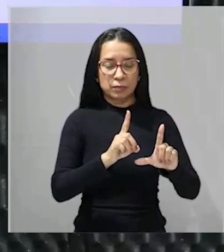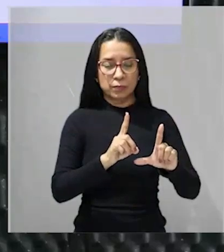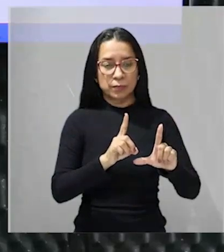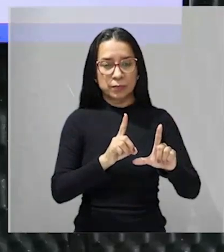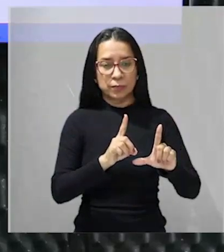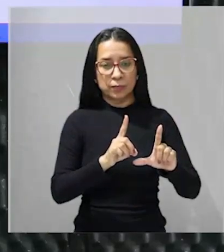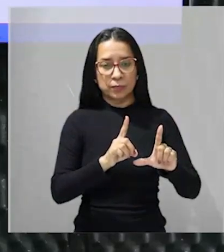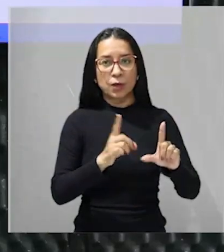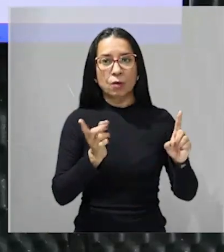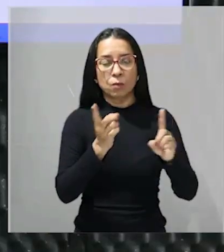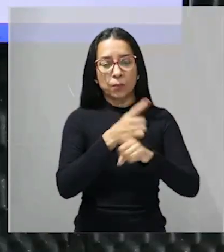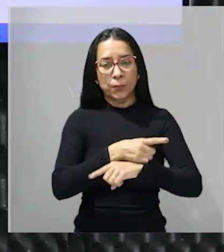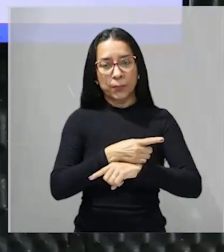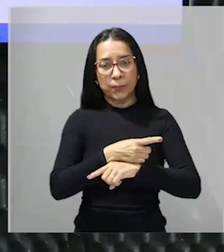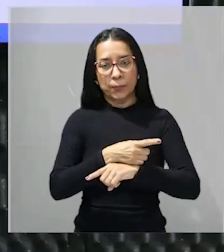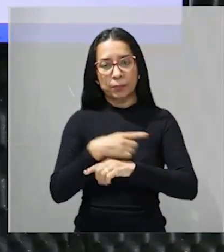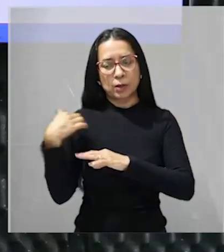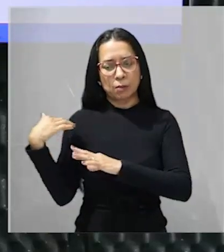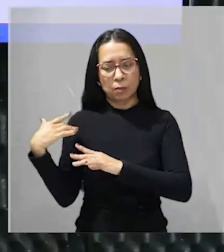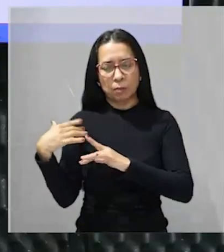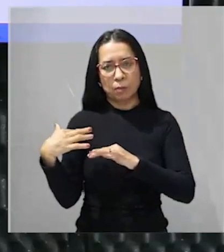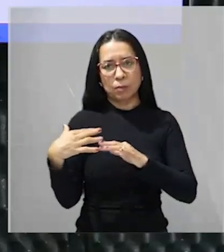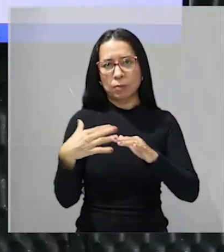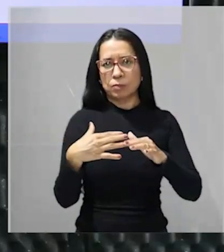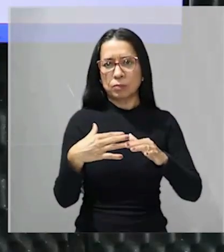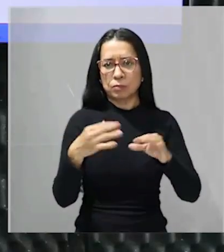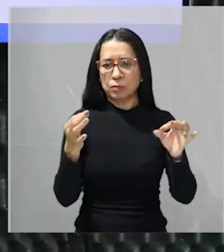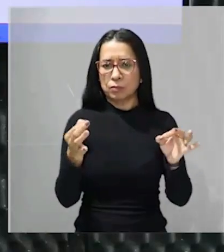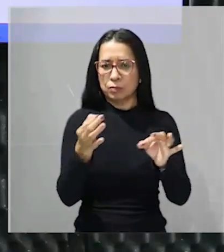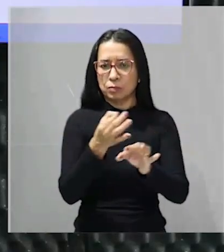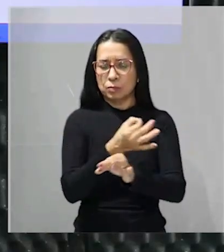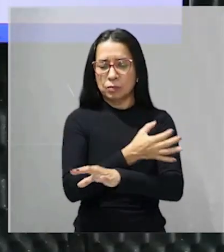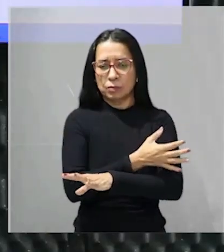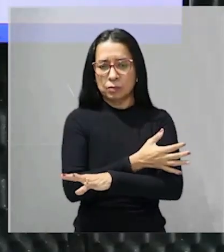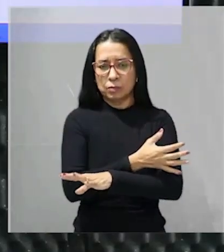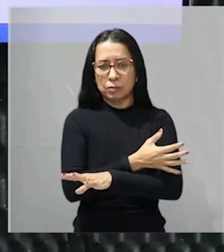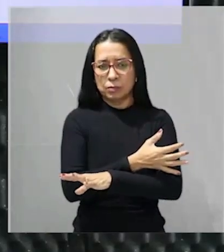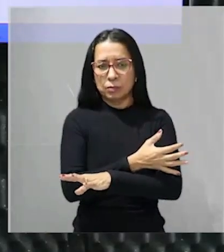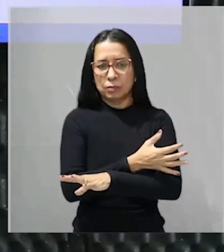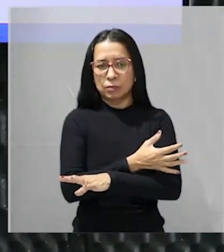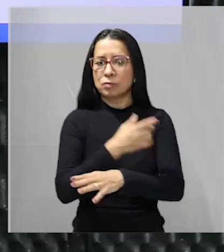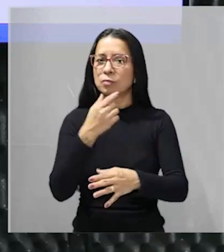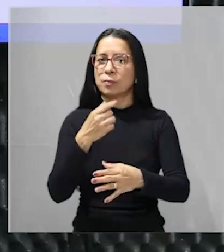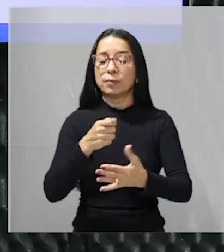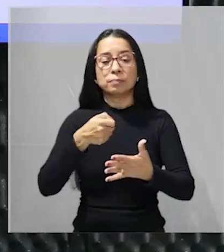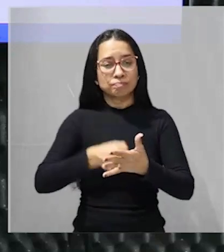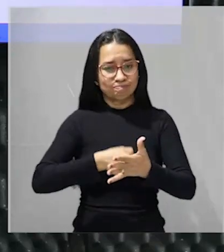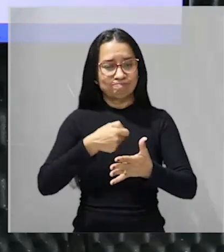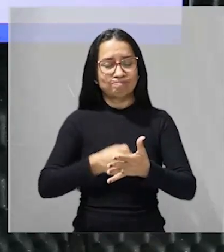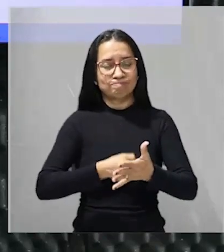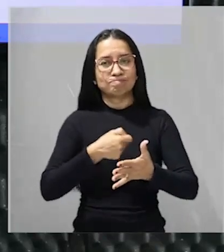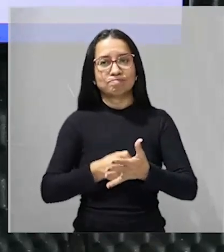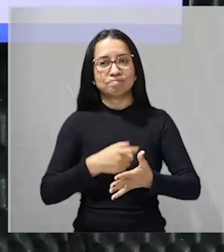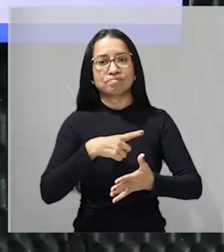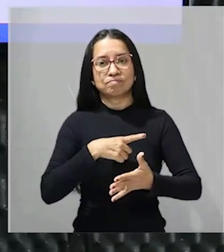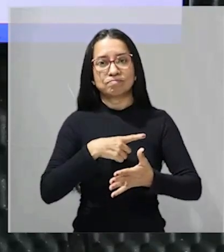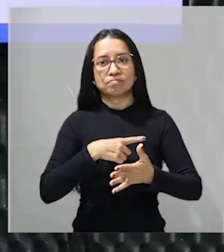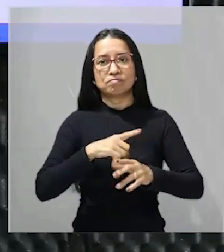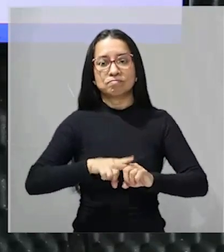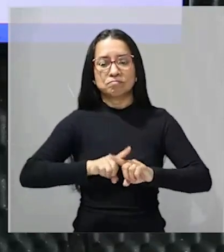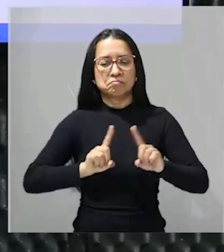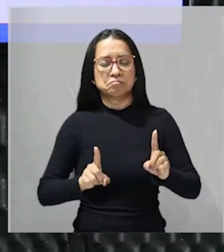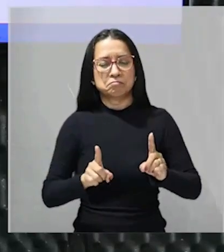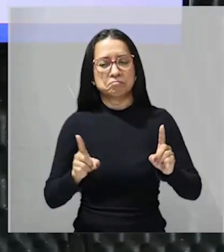desde a colonização elas estão sendo o que? exterminadas apesar de toda resistência apesar de algumas